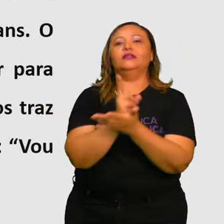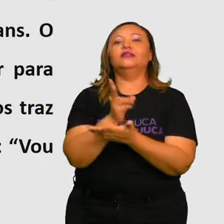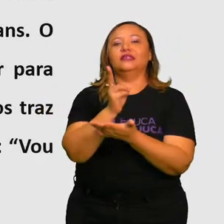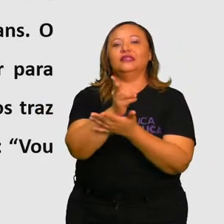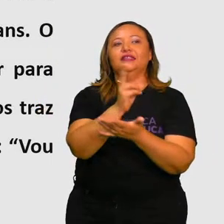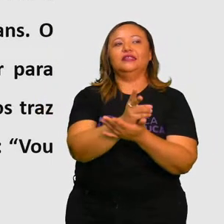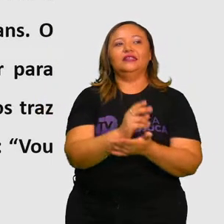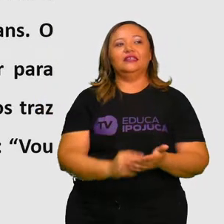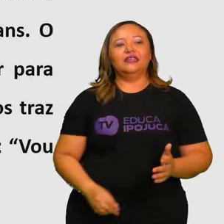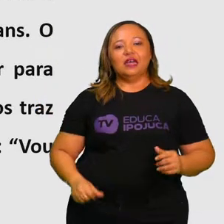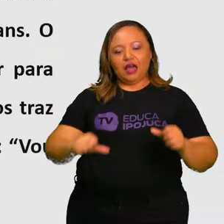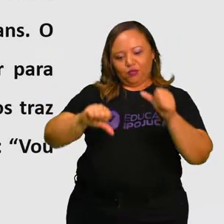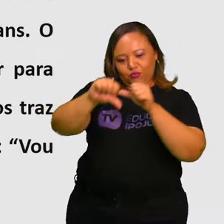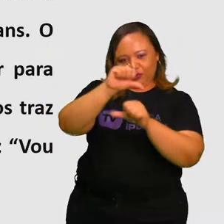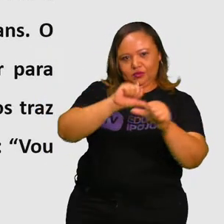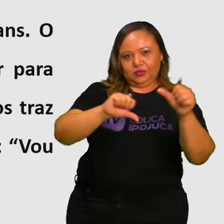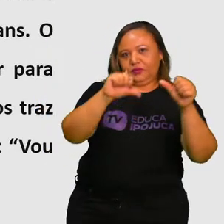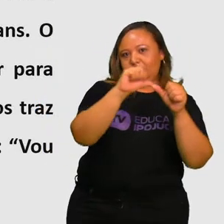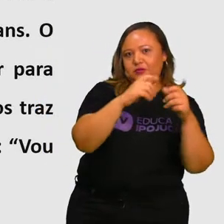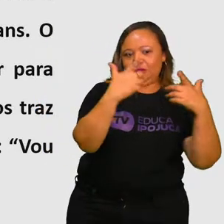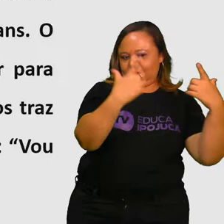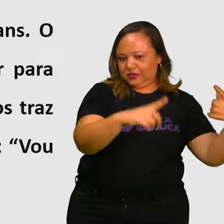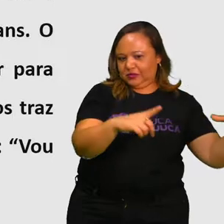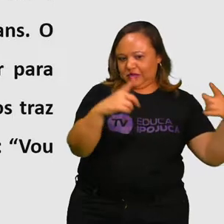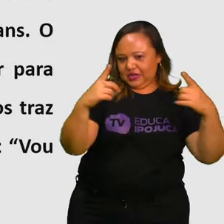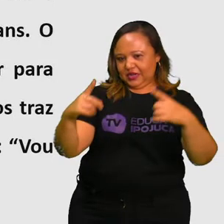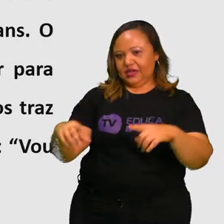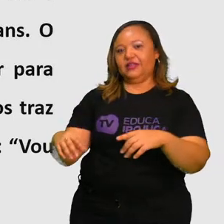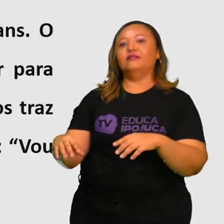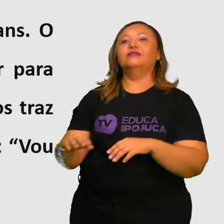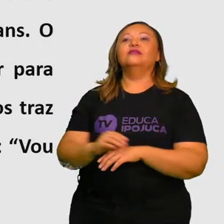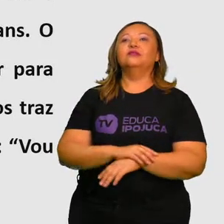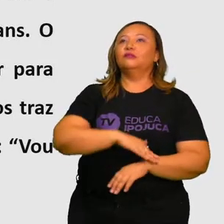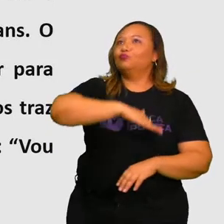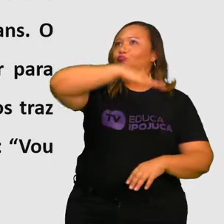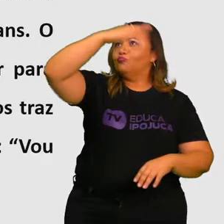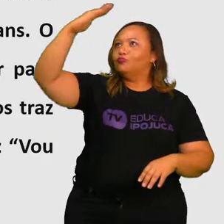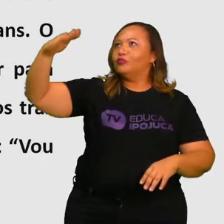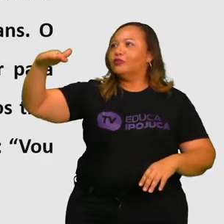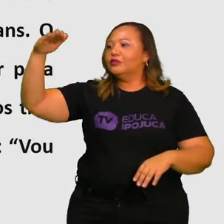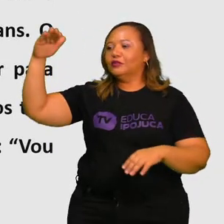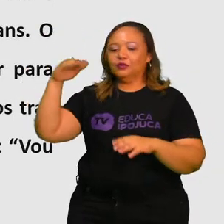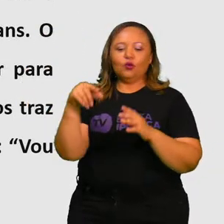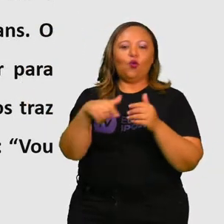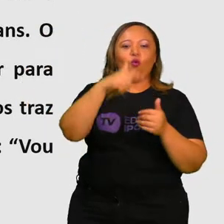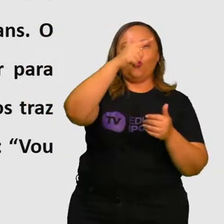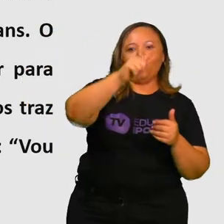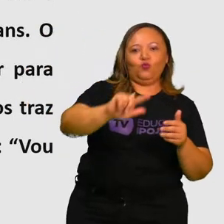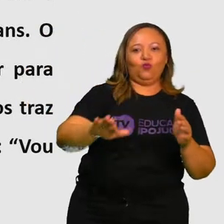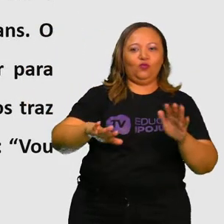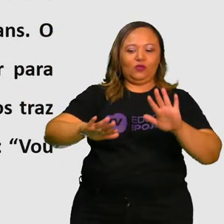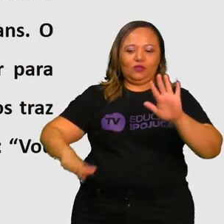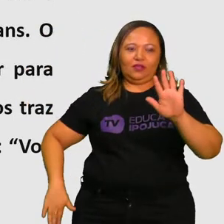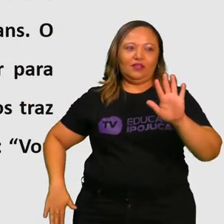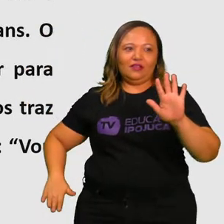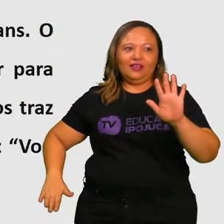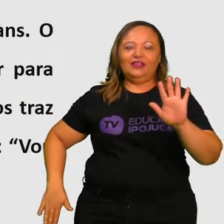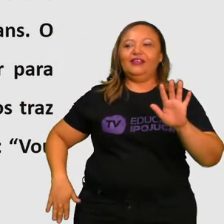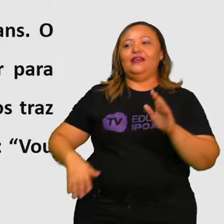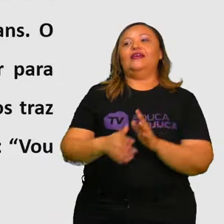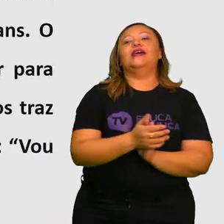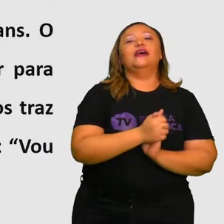mais de cenário e figurino. Uns preferem a montanha, outros a praia. Uns preferem saias rodadas,